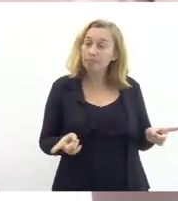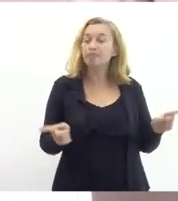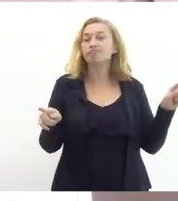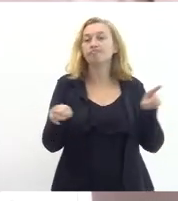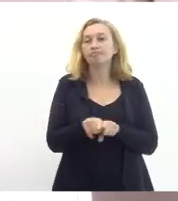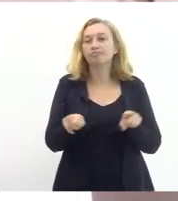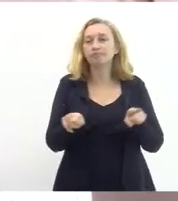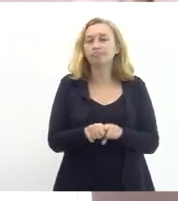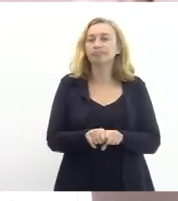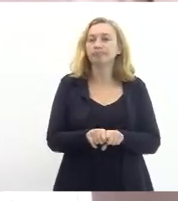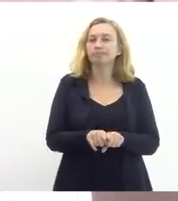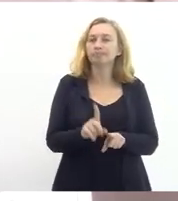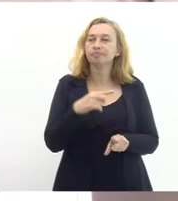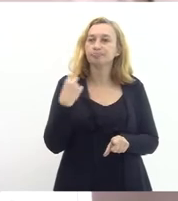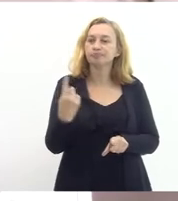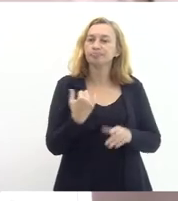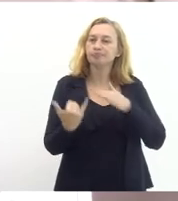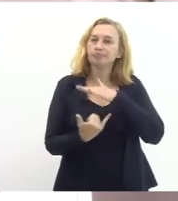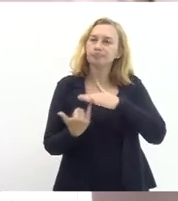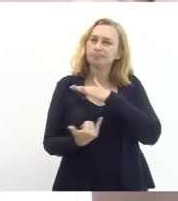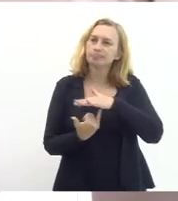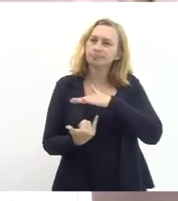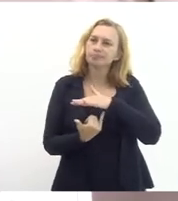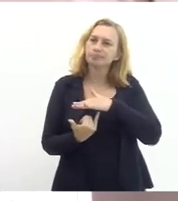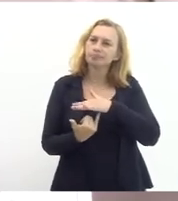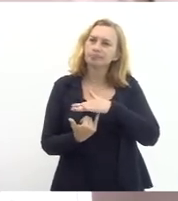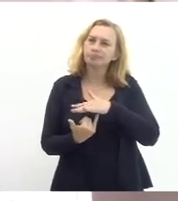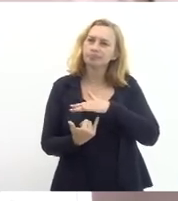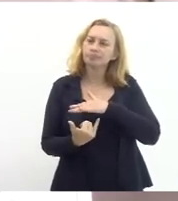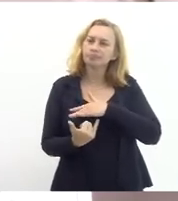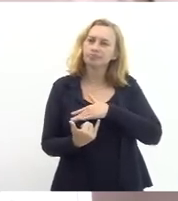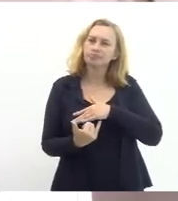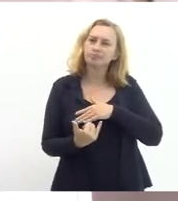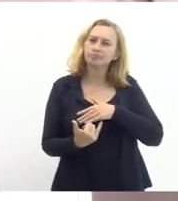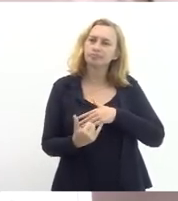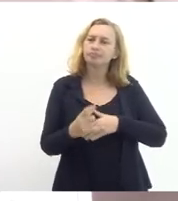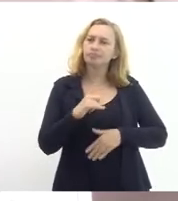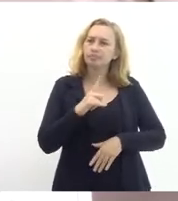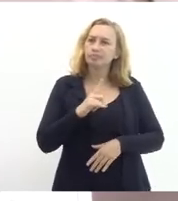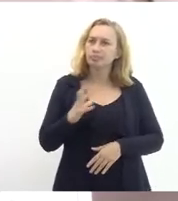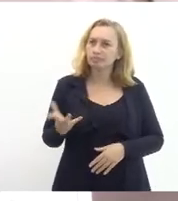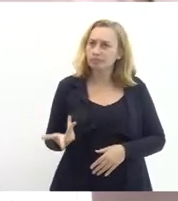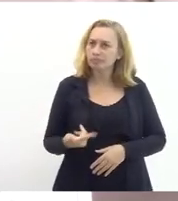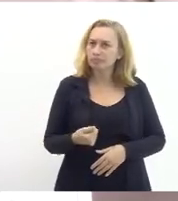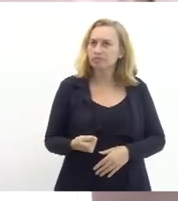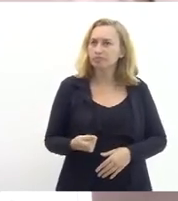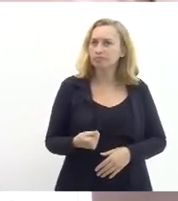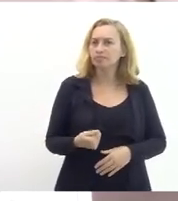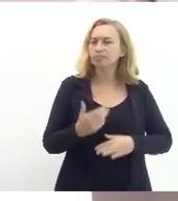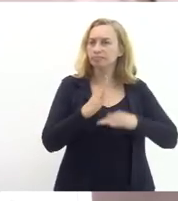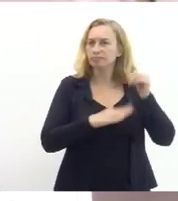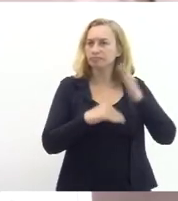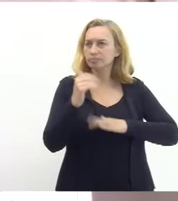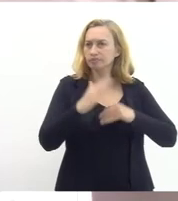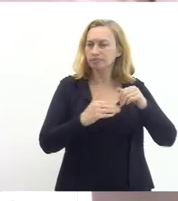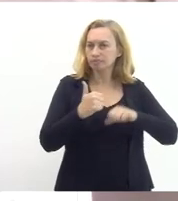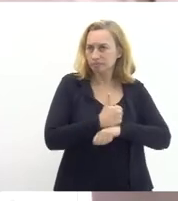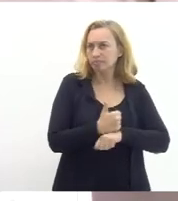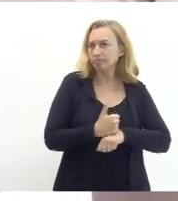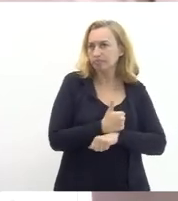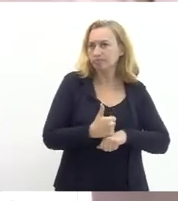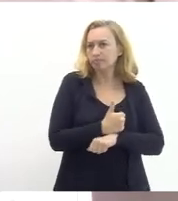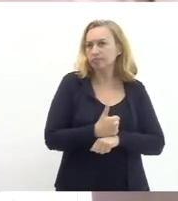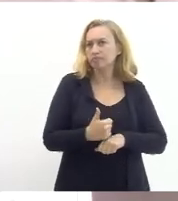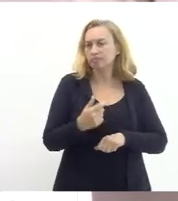também é de que as nossas instituições sejam tenham em seus quadros pessoas qualificadas em quantidade suficiente para a gente prestar o serviço que a gente